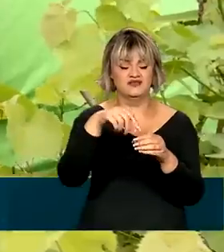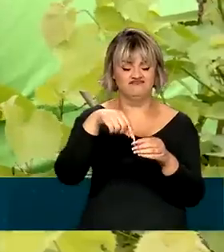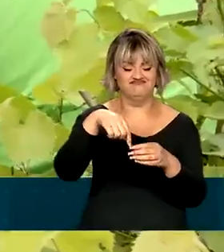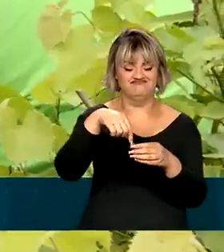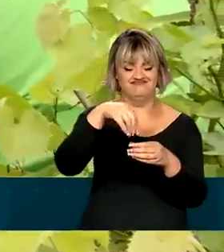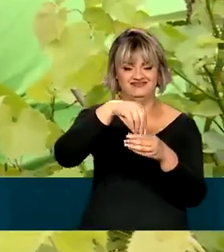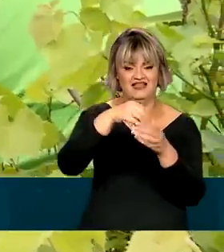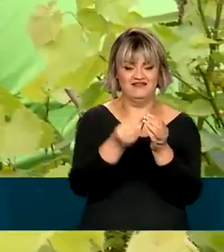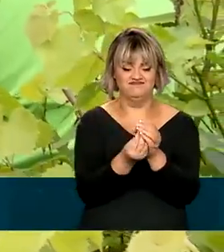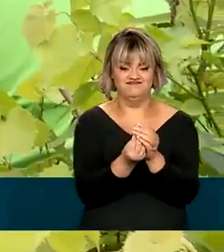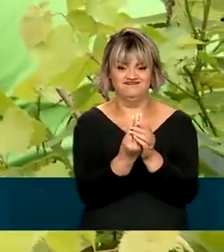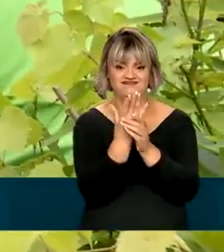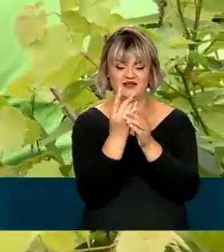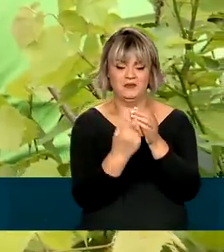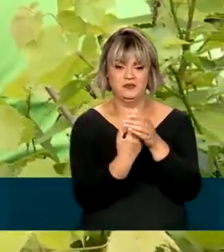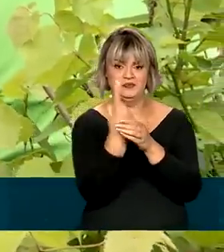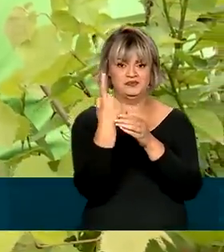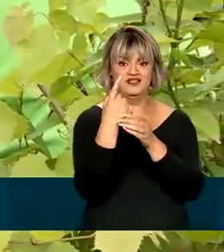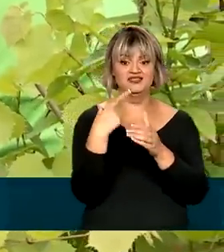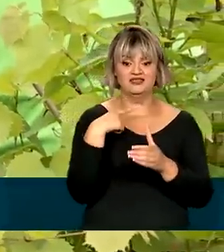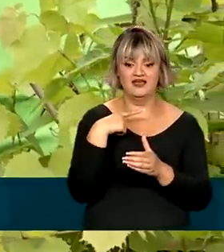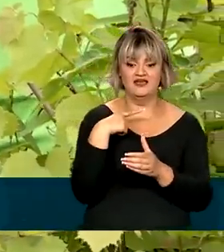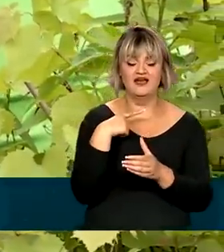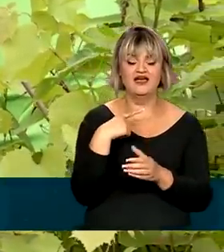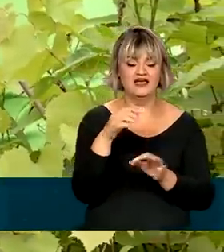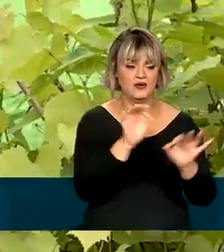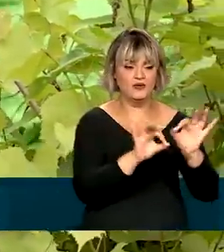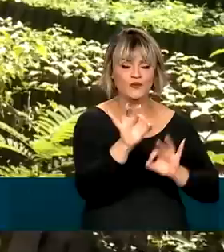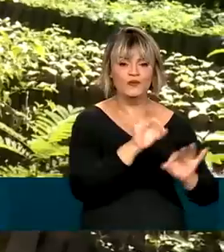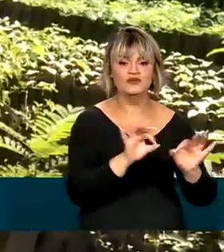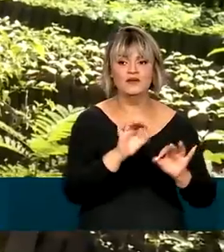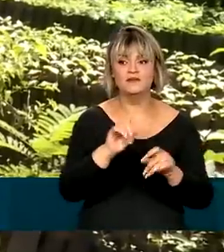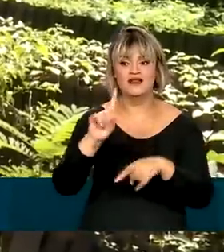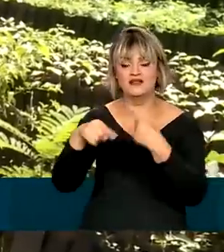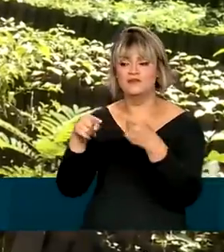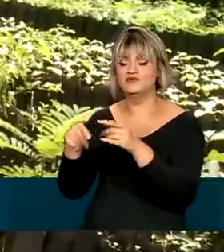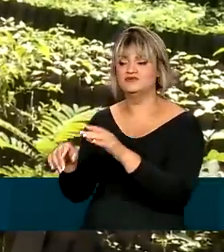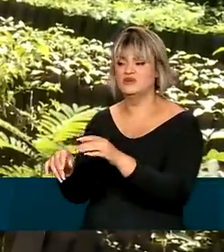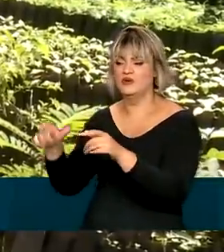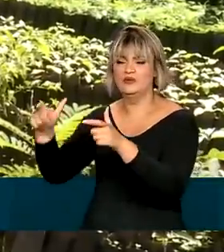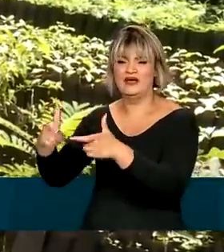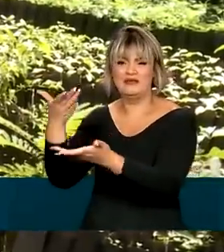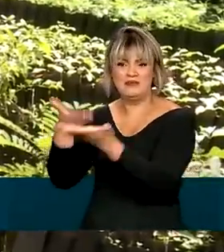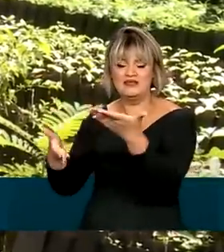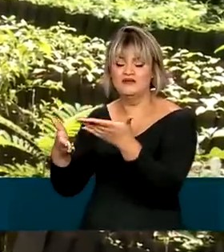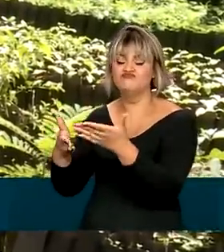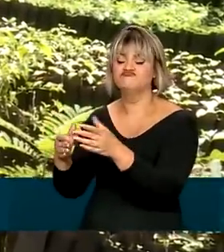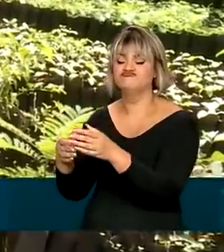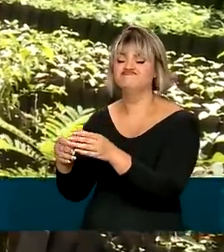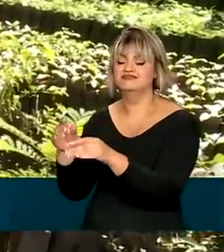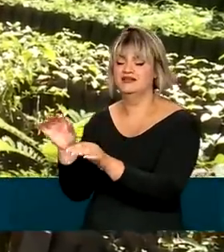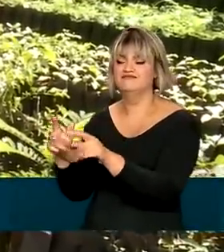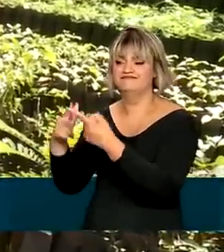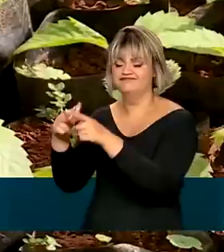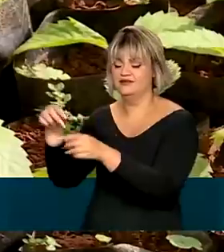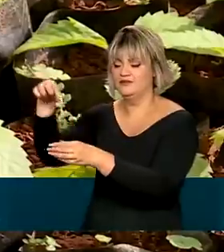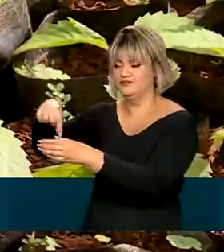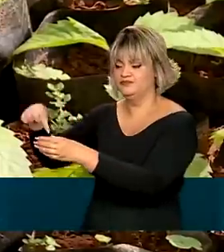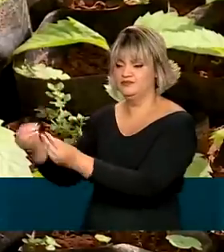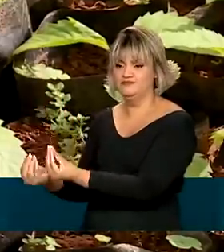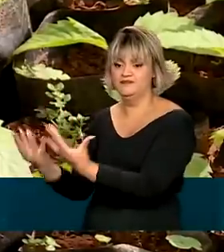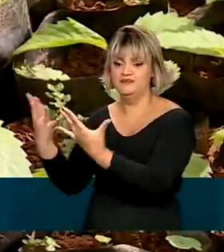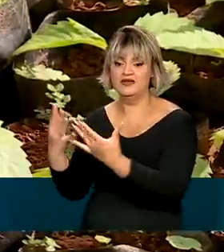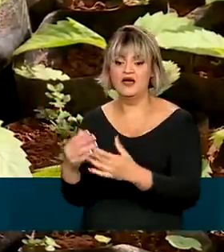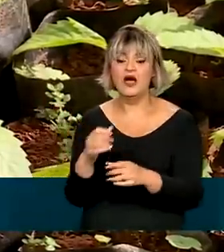posteriormente destinadas à recuperação de áreas degradadas. Por ano, ele produz cerca de 40 mil mudas de